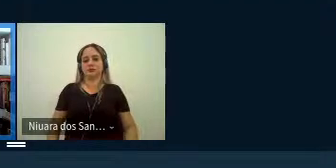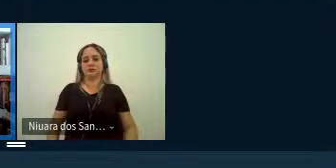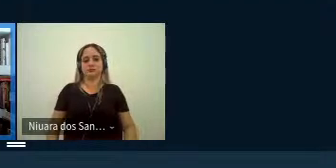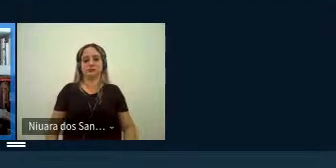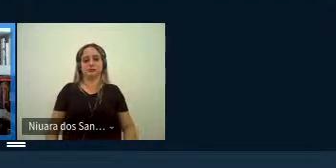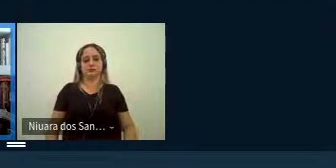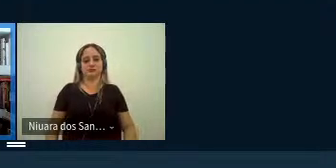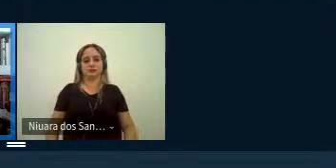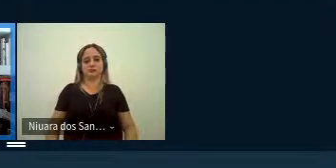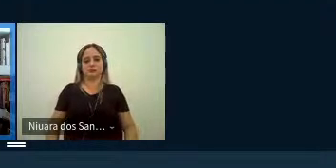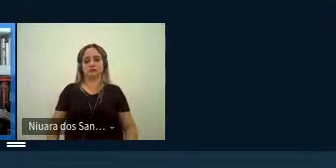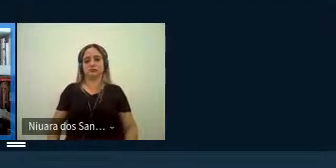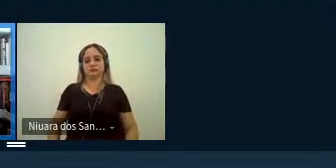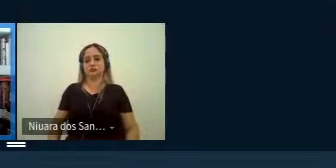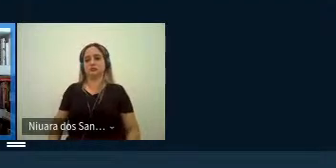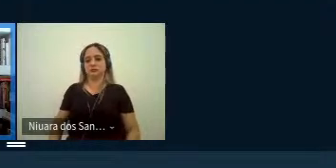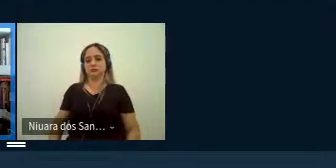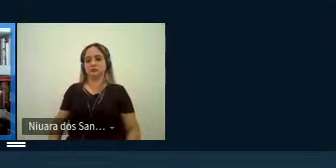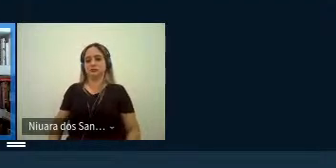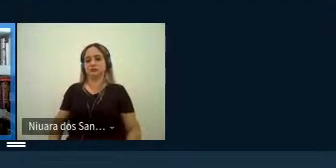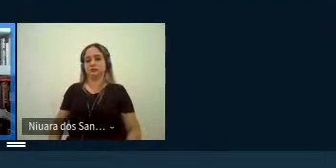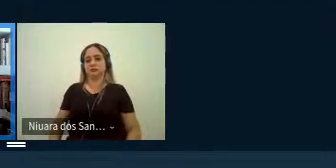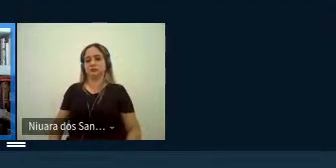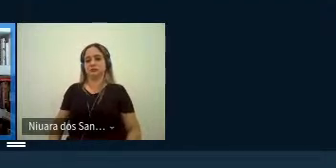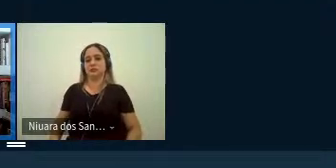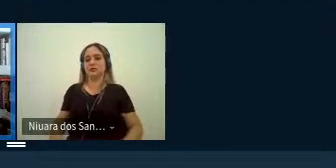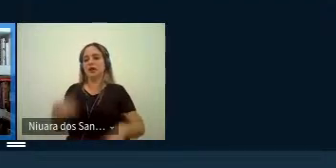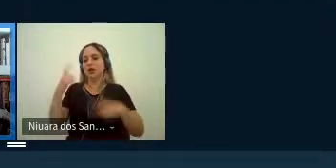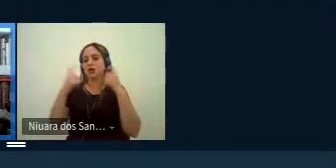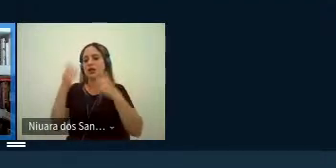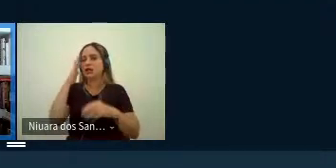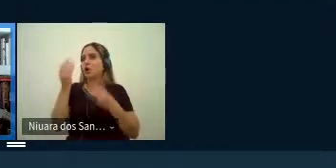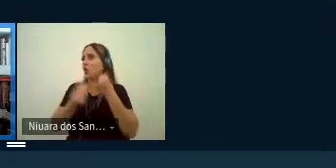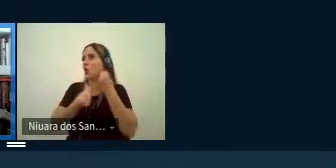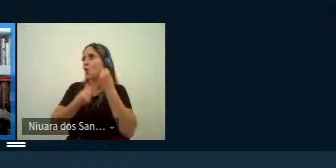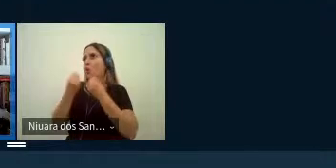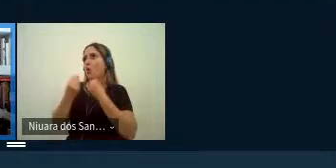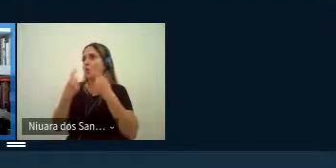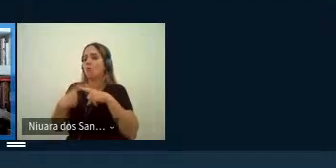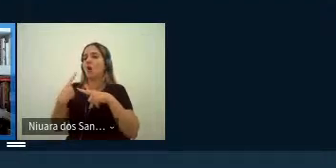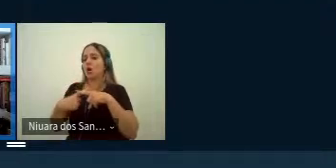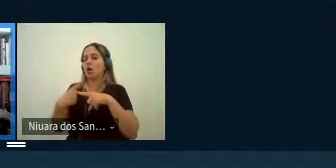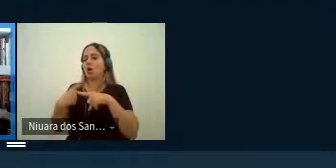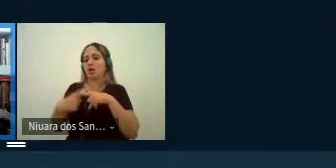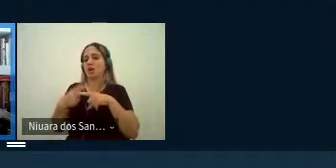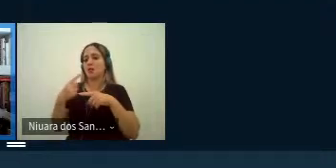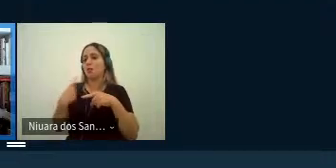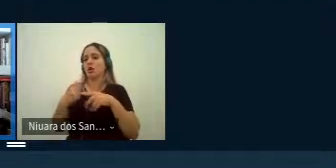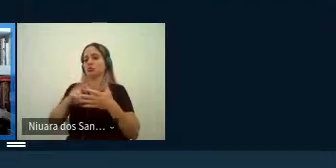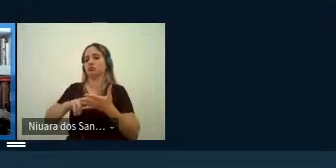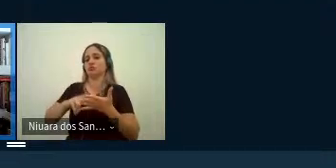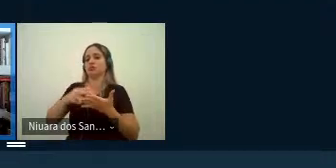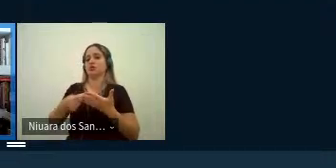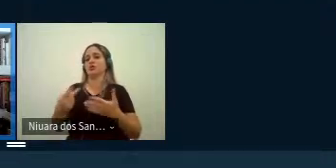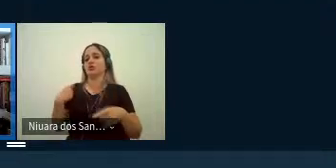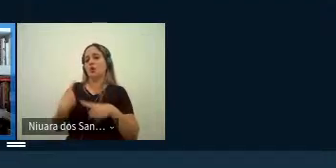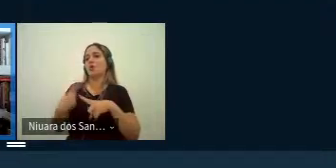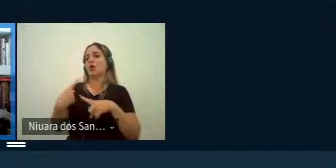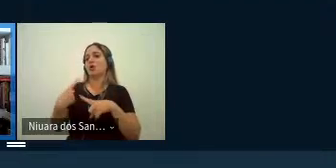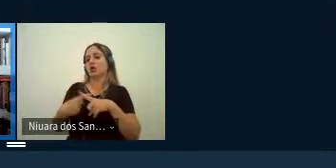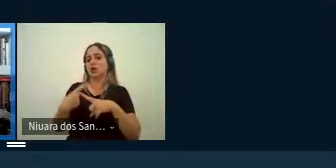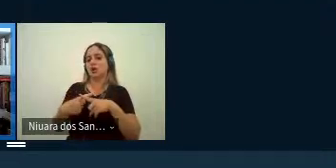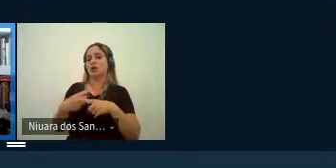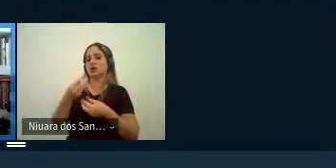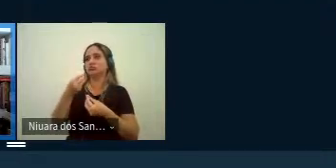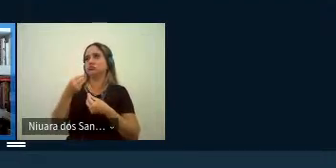há uma preocupação entender como por que que se traduz por que que não se traduz né por que que circula uma